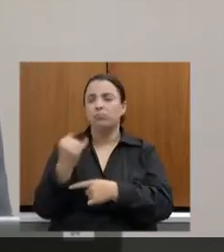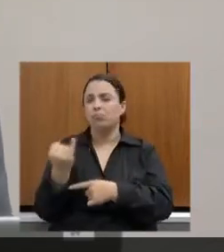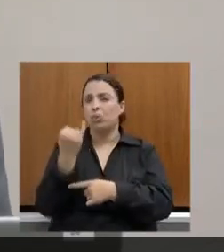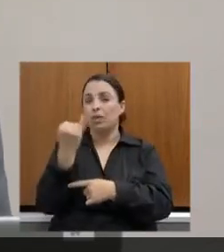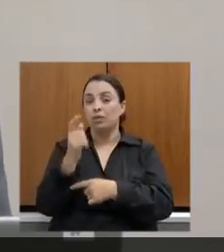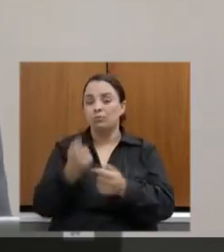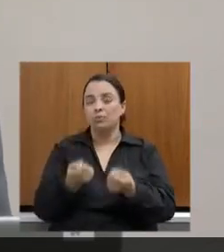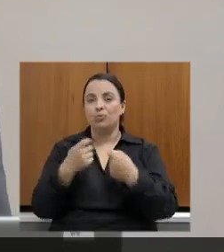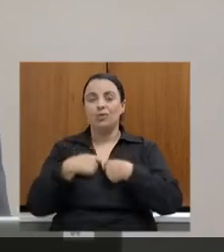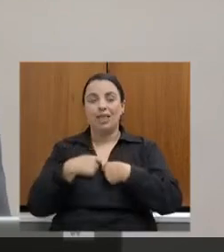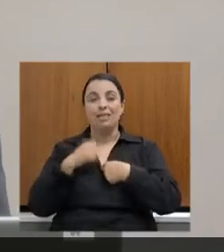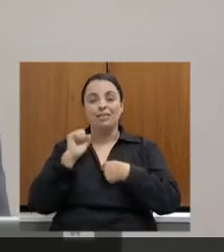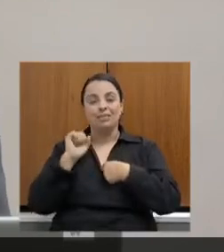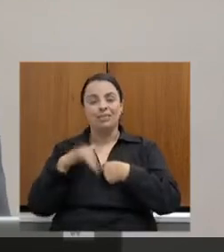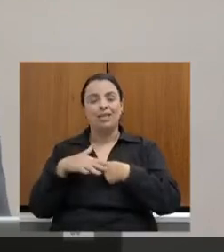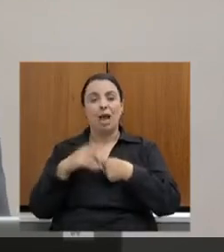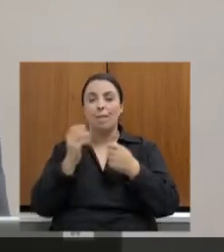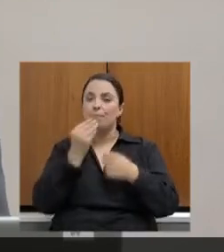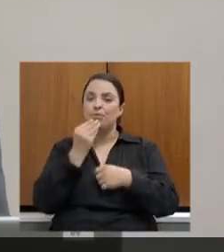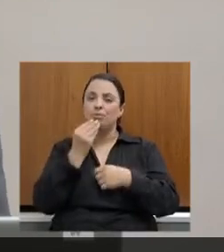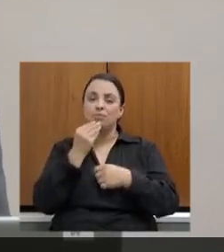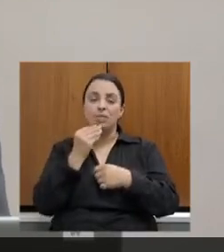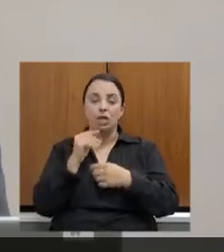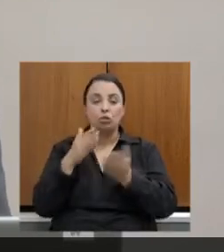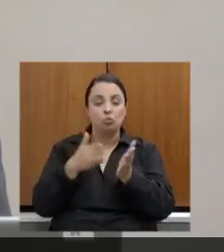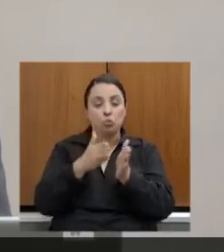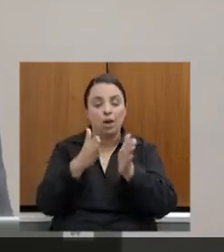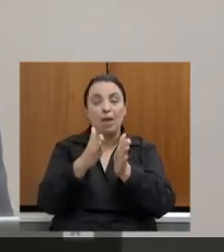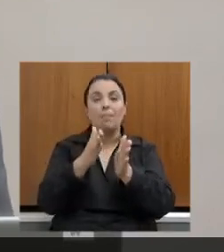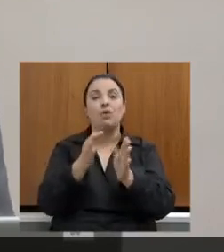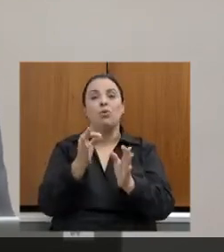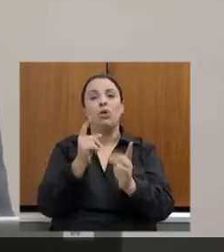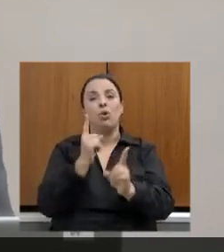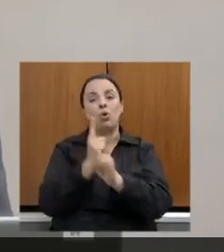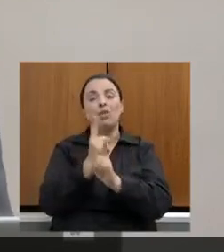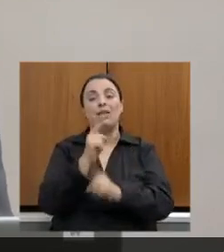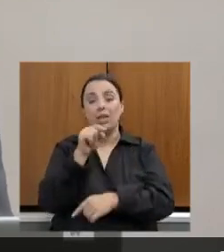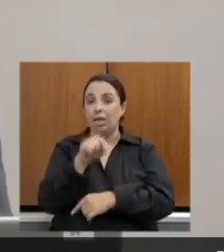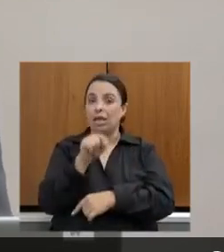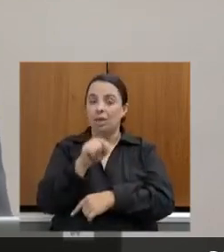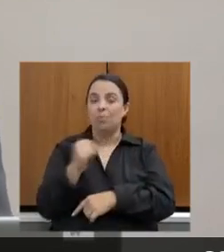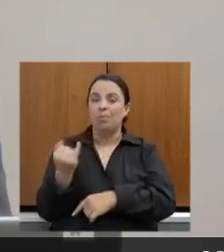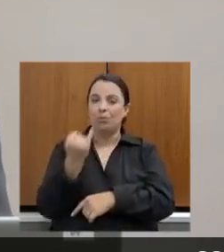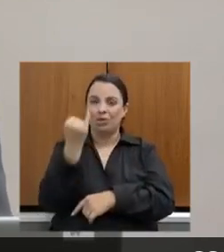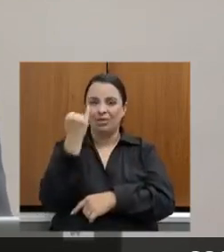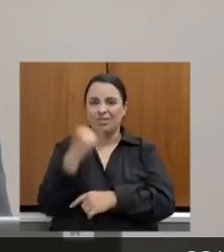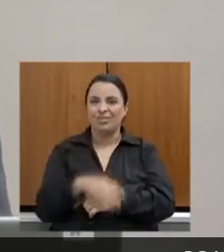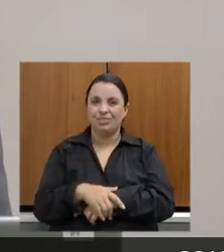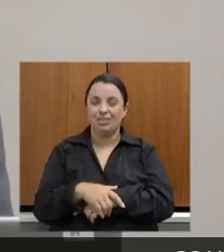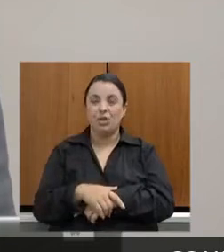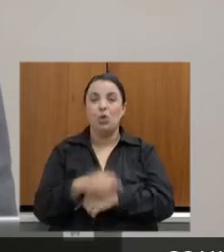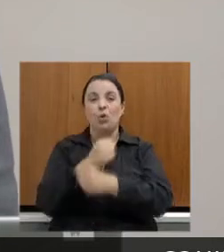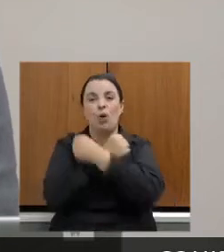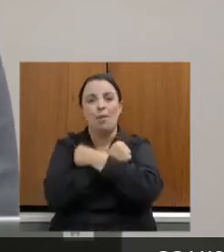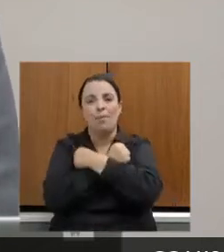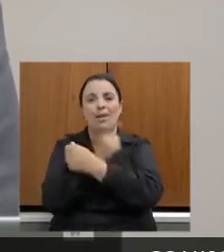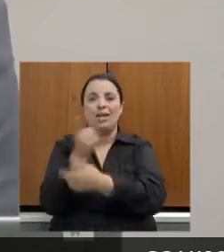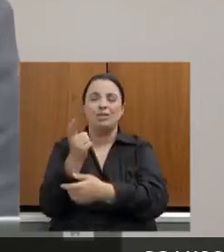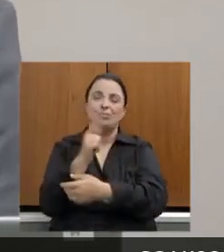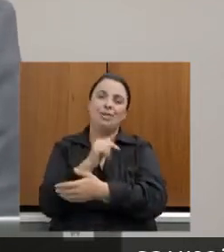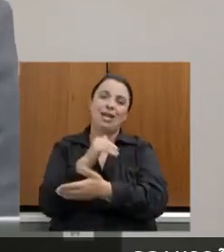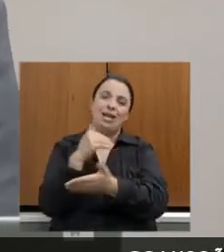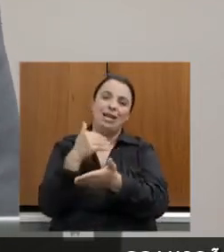achar esse caminho que é de suma importância para nós. Um abraço para a nossa querida Elisabeth Jucá, a nossa